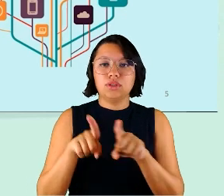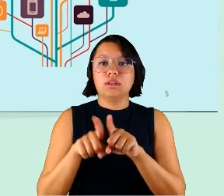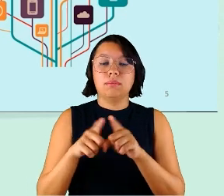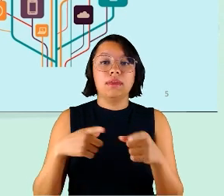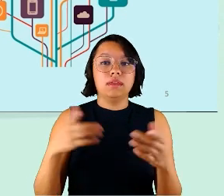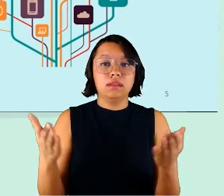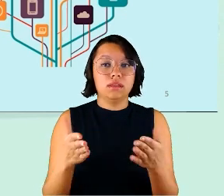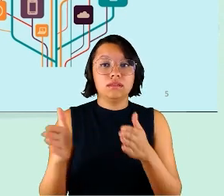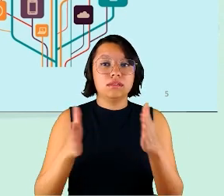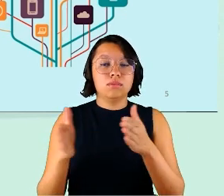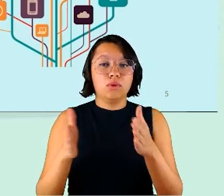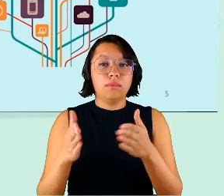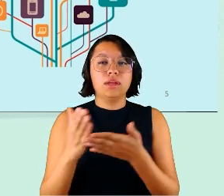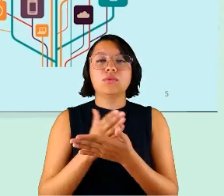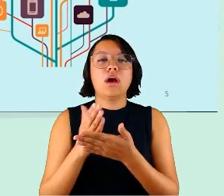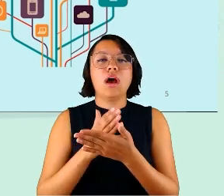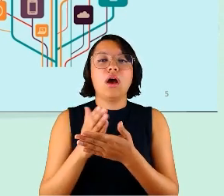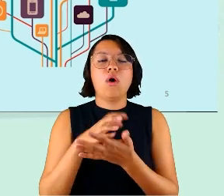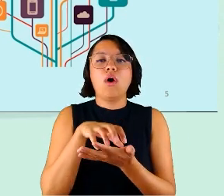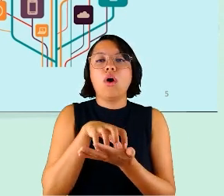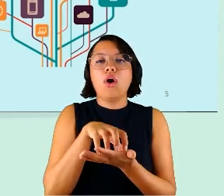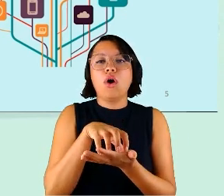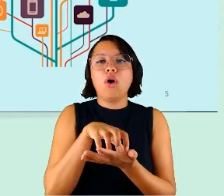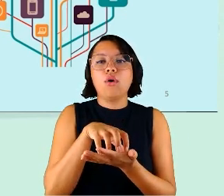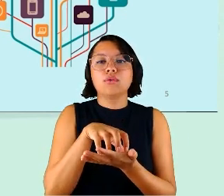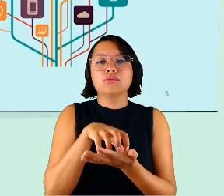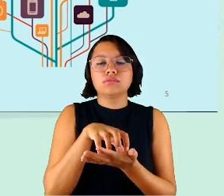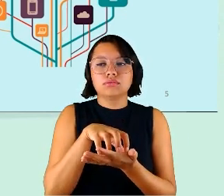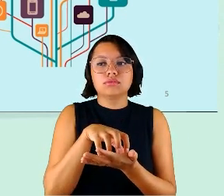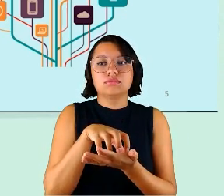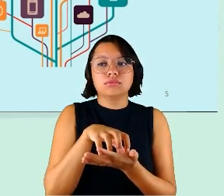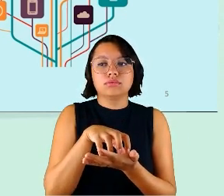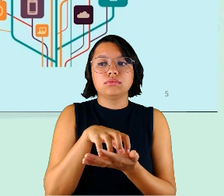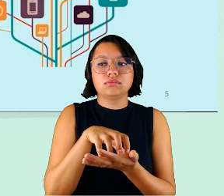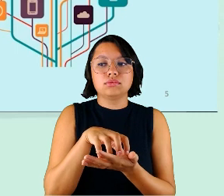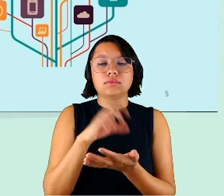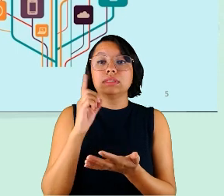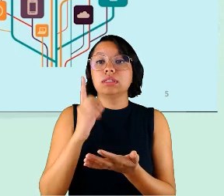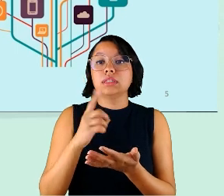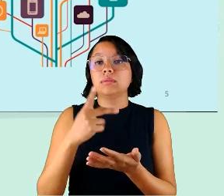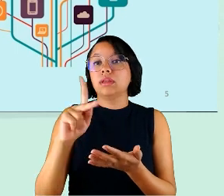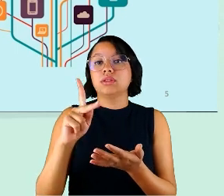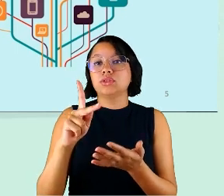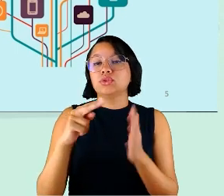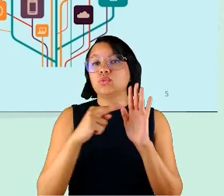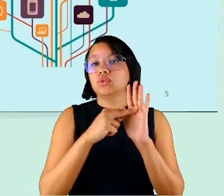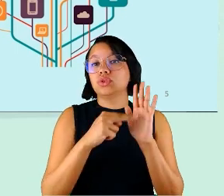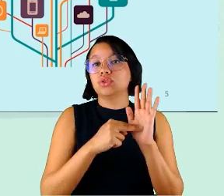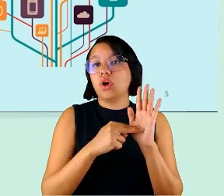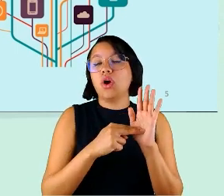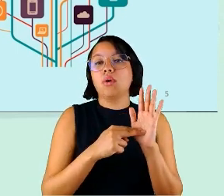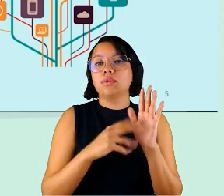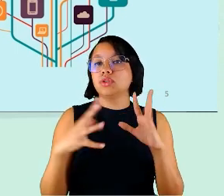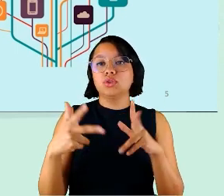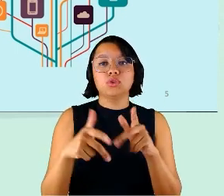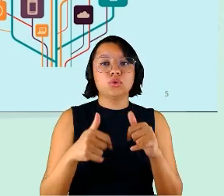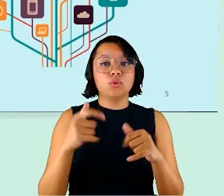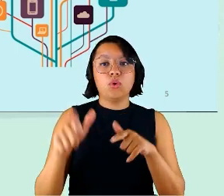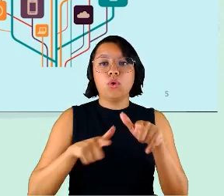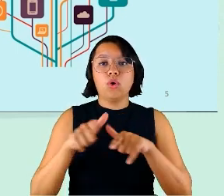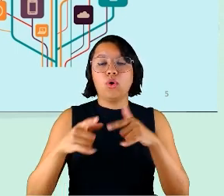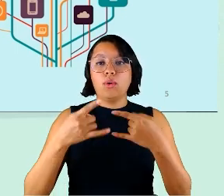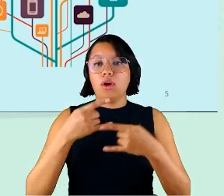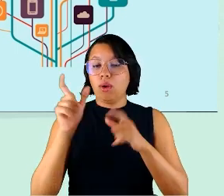momento alguns órgãos que estavam determinando em suas normas que todo teletrabalhador